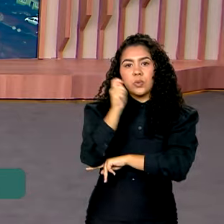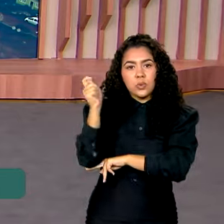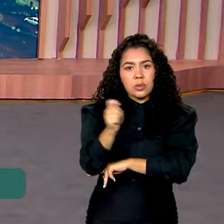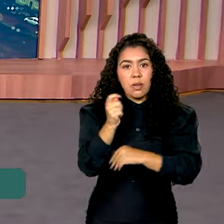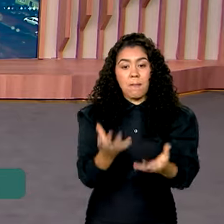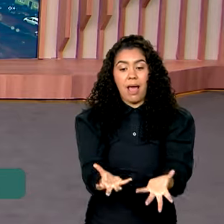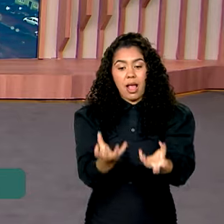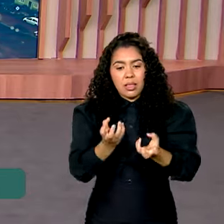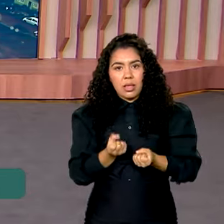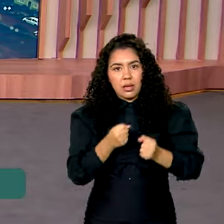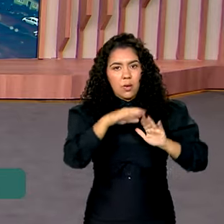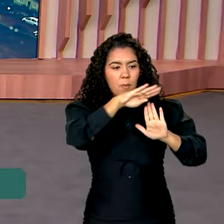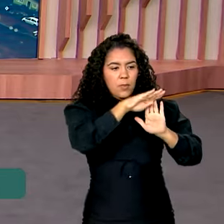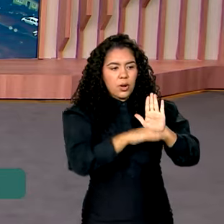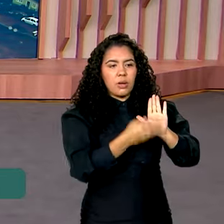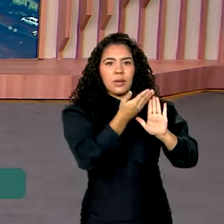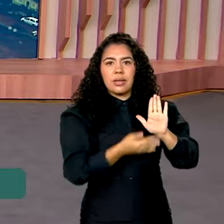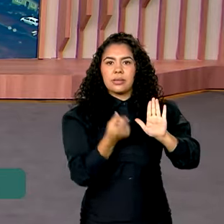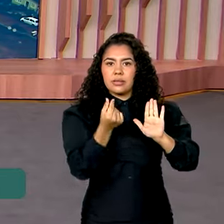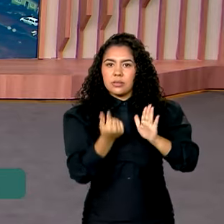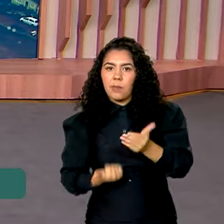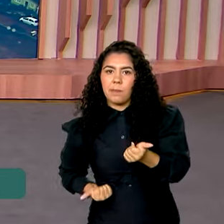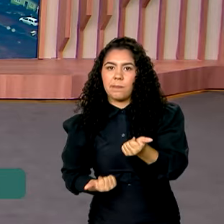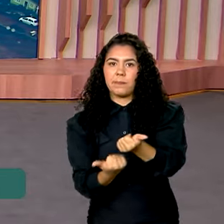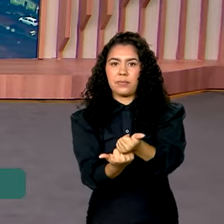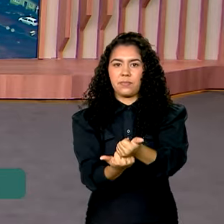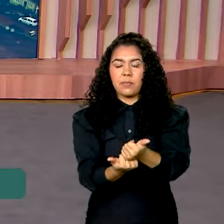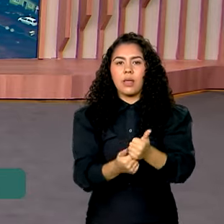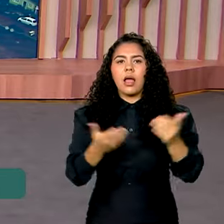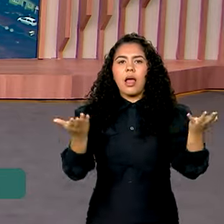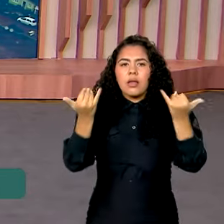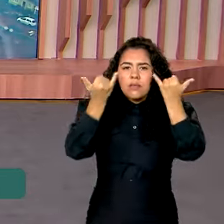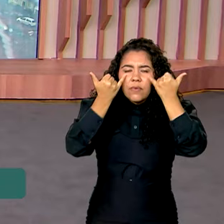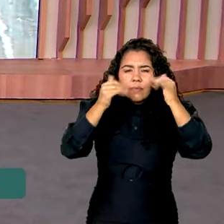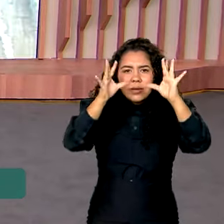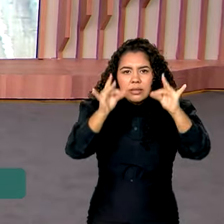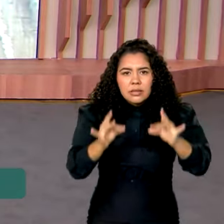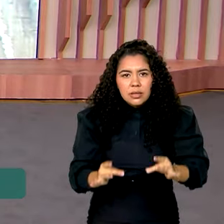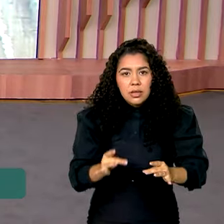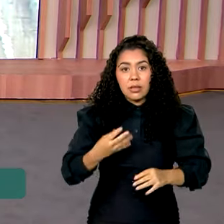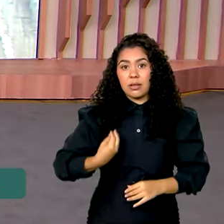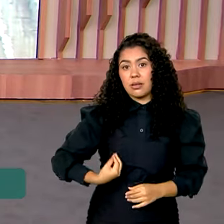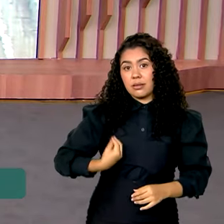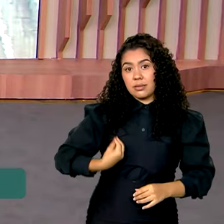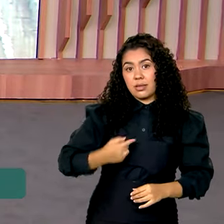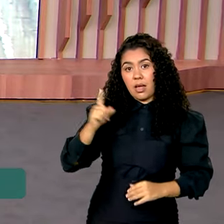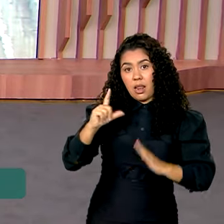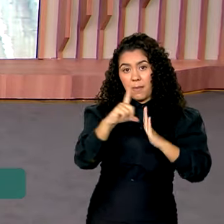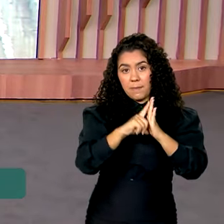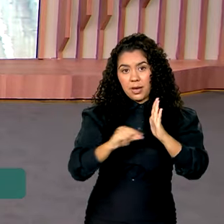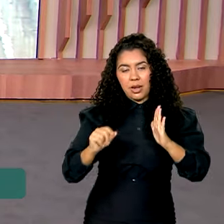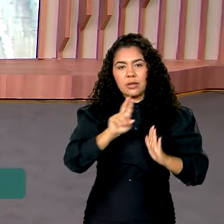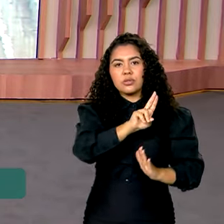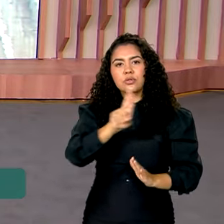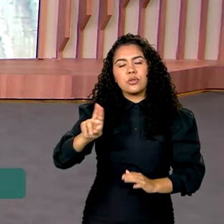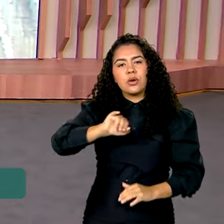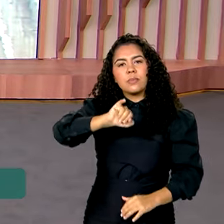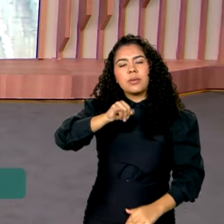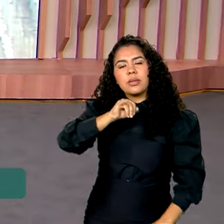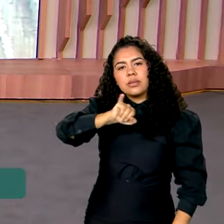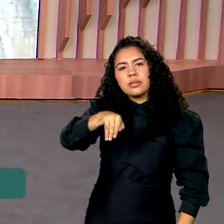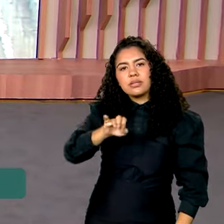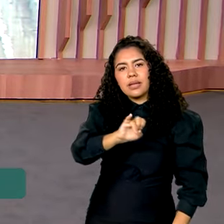programa de apoio financeiro a trabalhadores. Quem tem as informações direto do Palácio do Planalto é Jéssica Gonçalves. Bom dia, Jéssica.